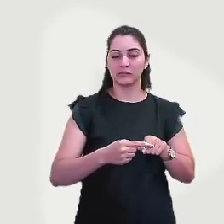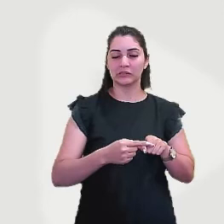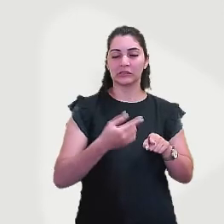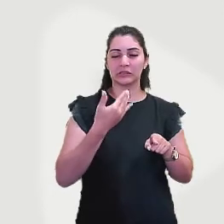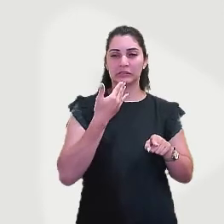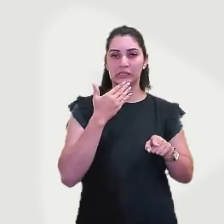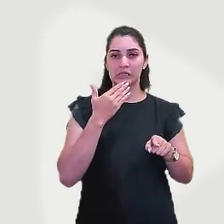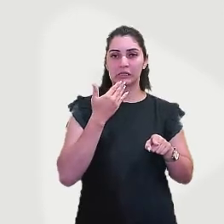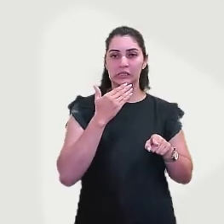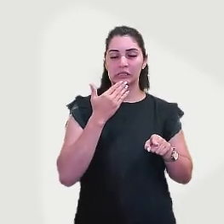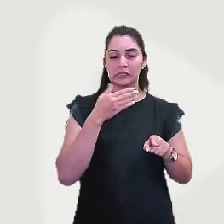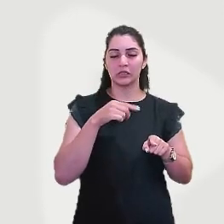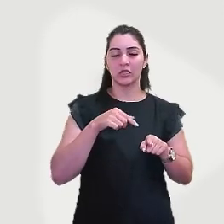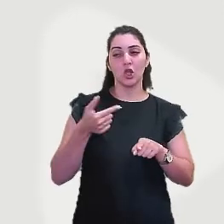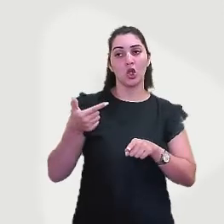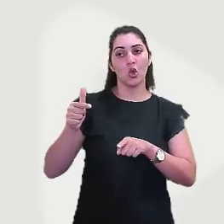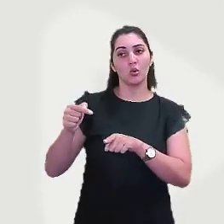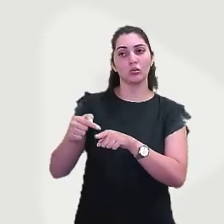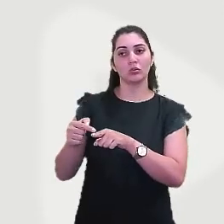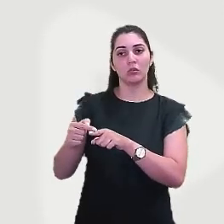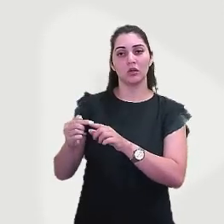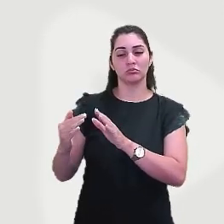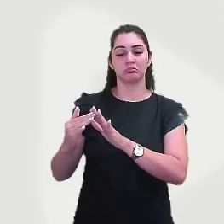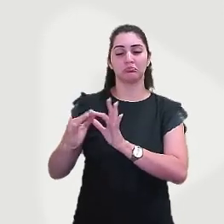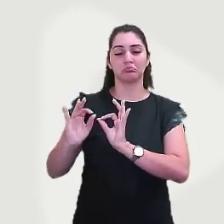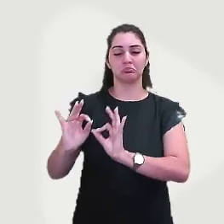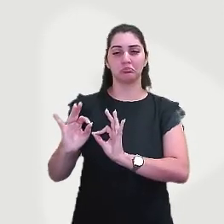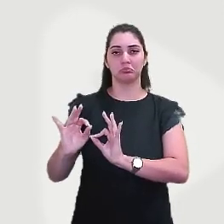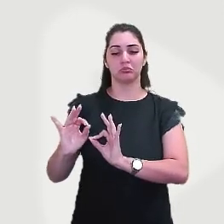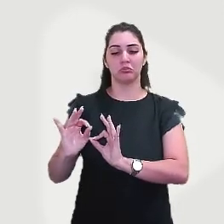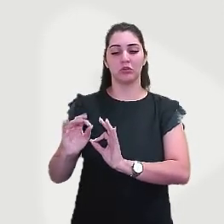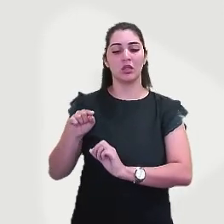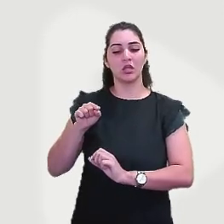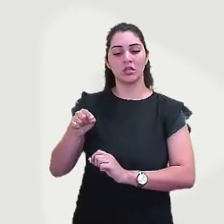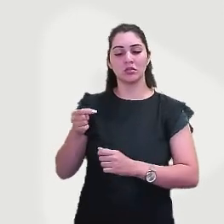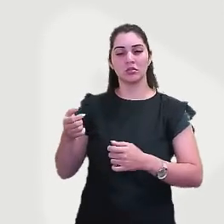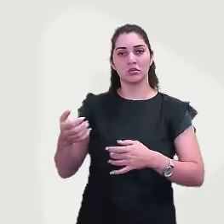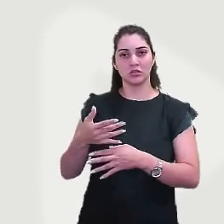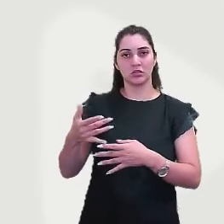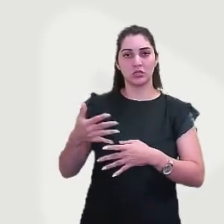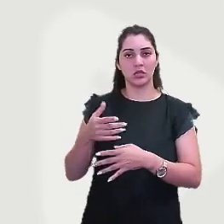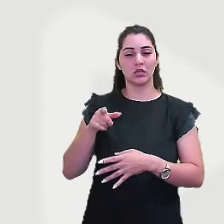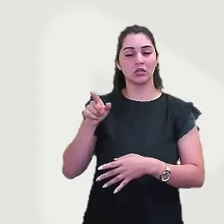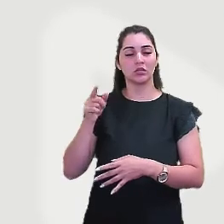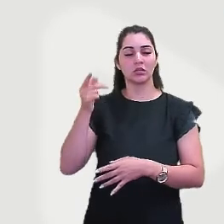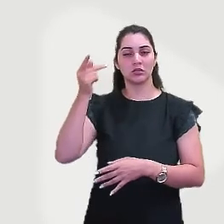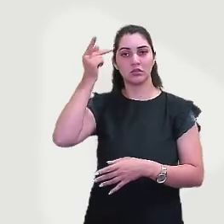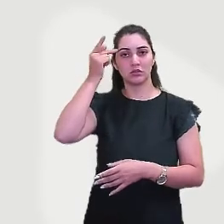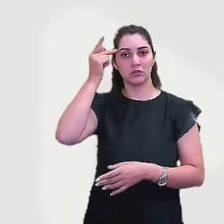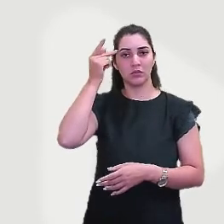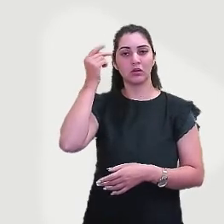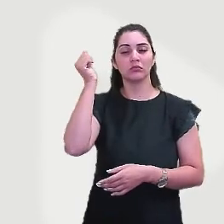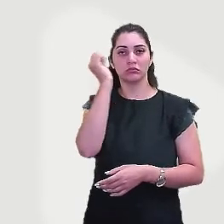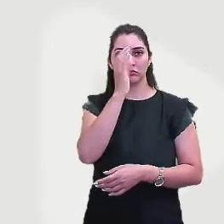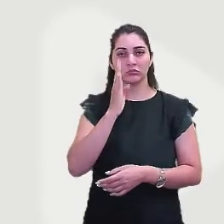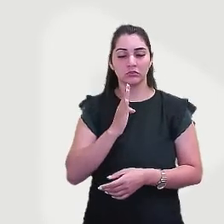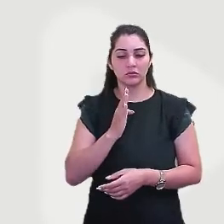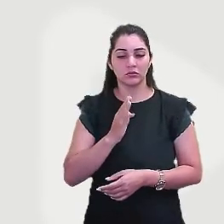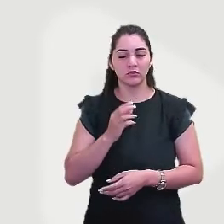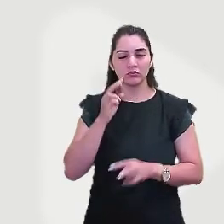condições de alto padrão ao lado. Isso é em São Paulo, né? Aqui no Brasil. Então, você observa que